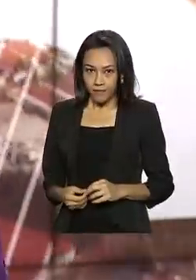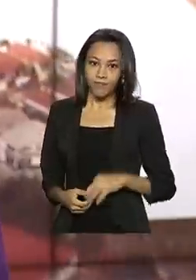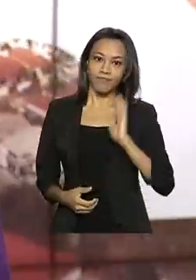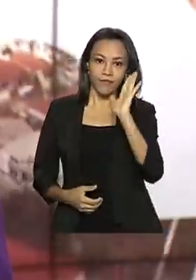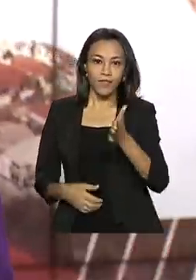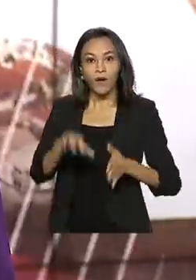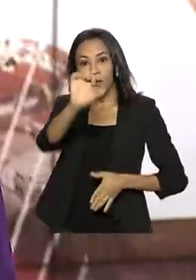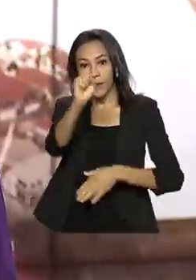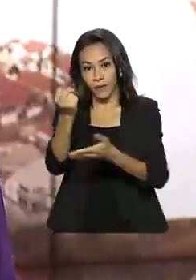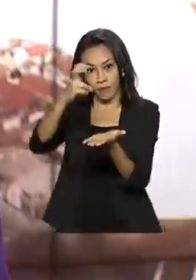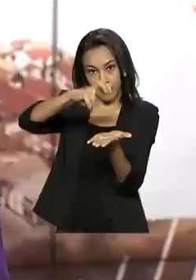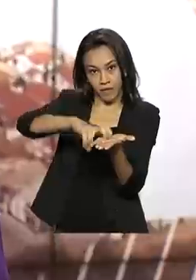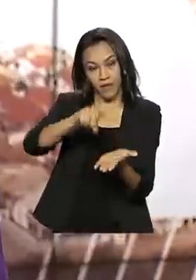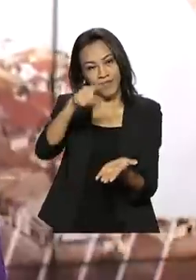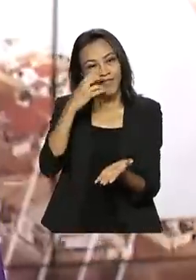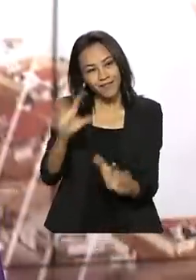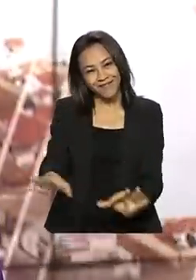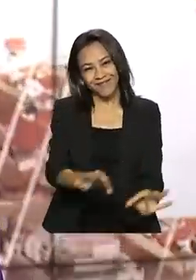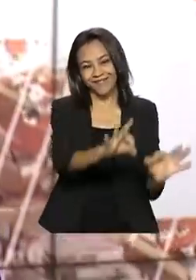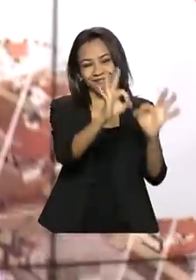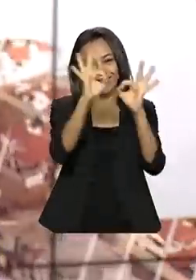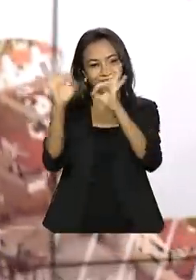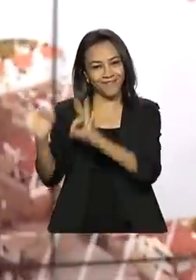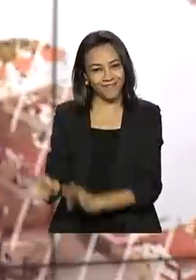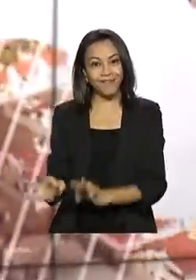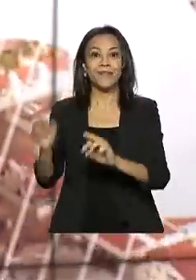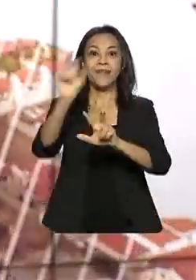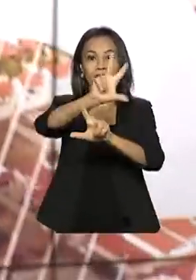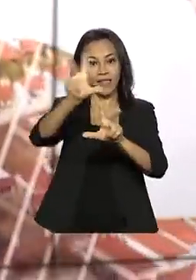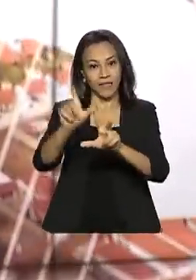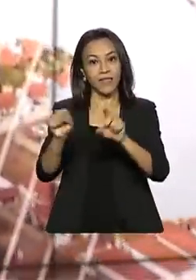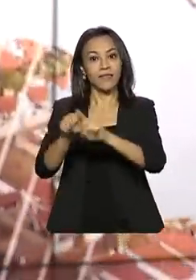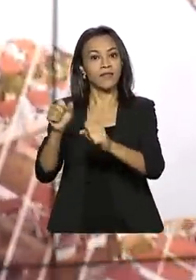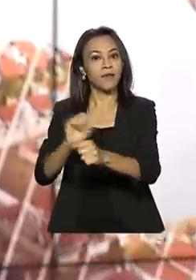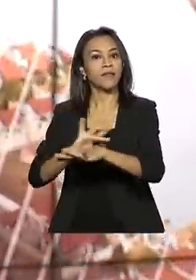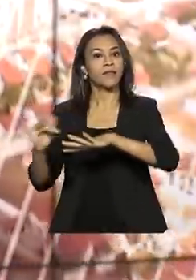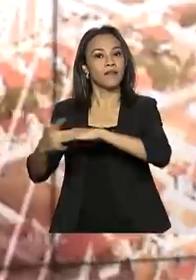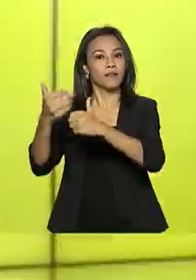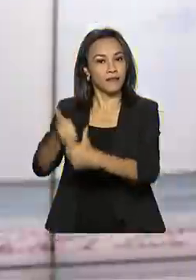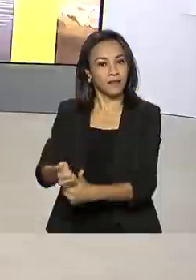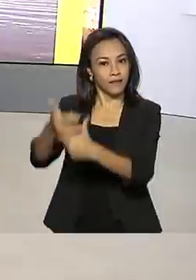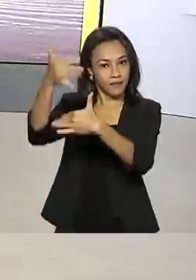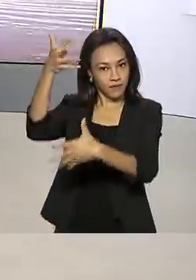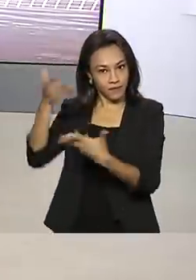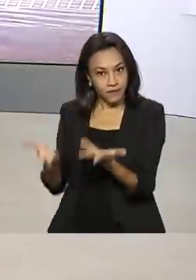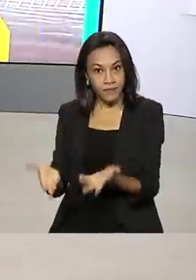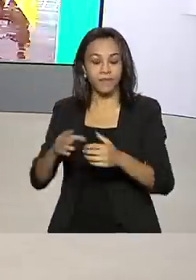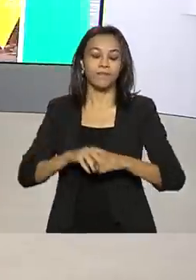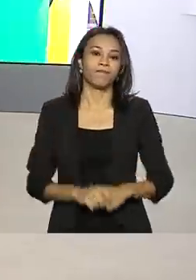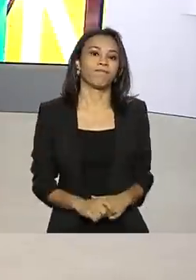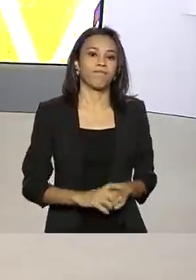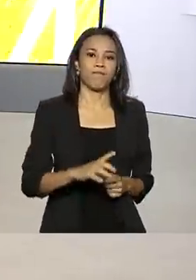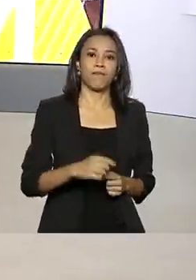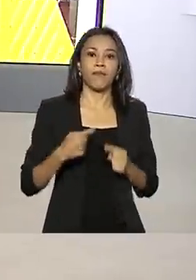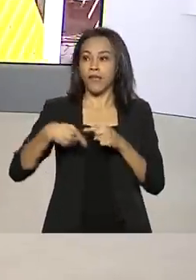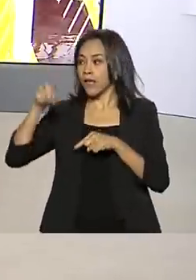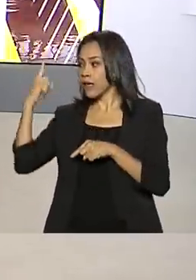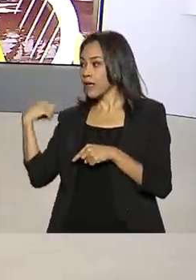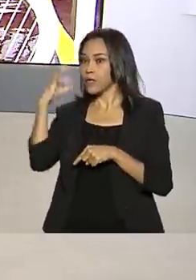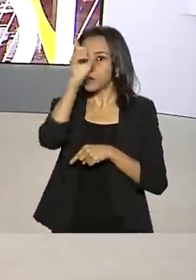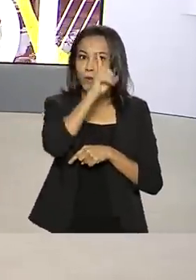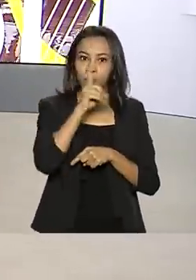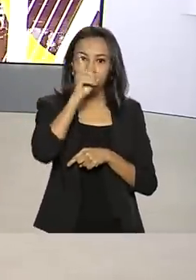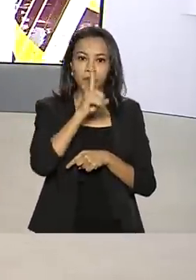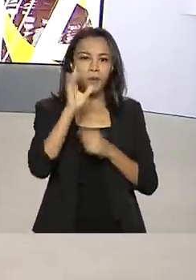Oito horas da manhã, você nos acompanha ao vivo pela TV Brasil e redes sociais. Nesse domingo, foram aplicadas